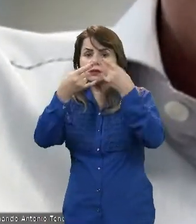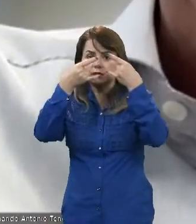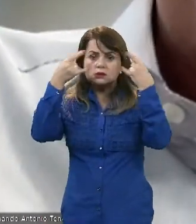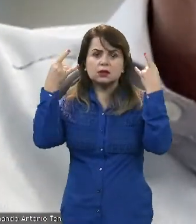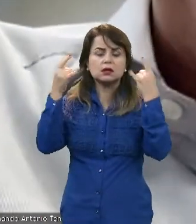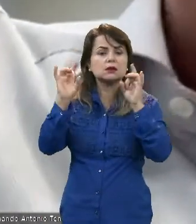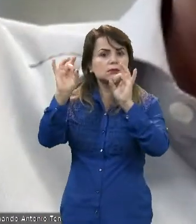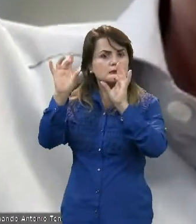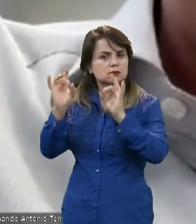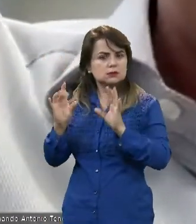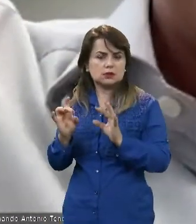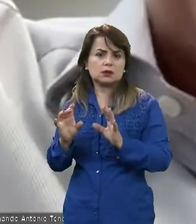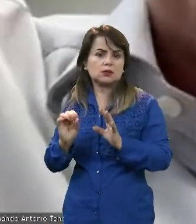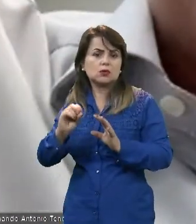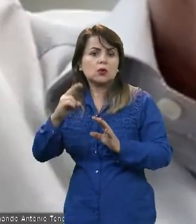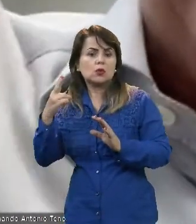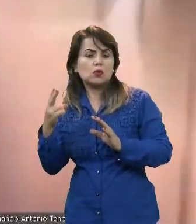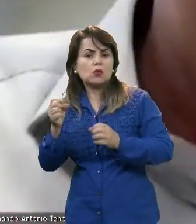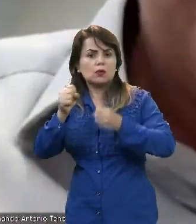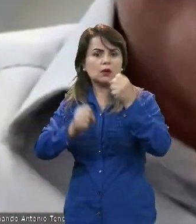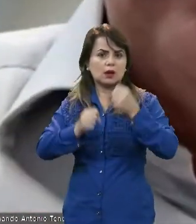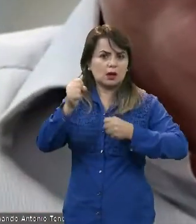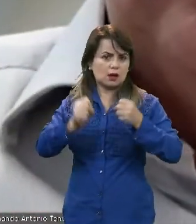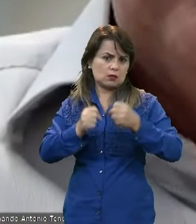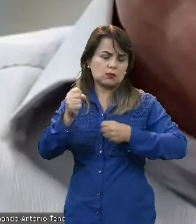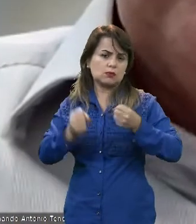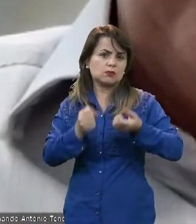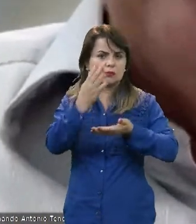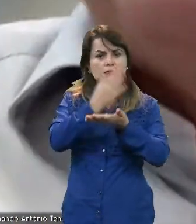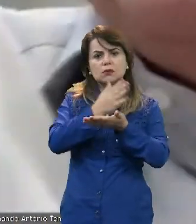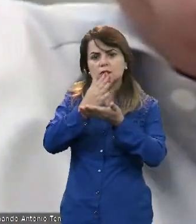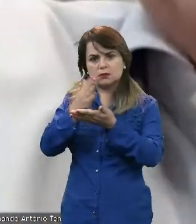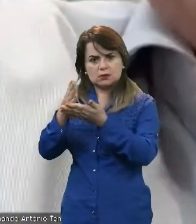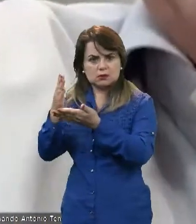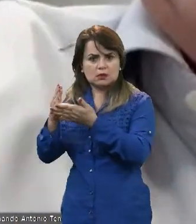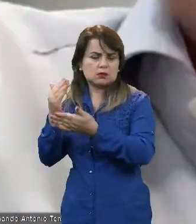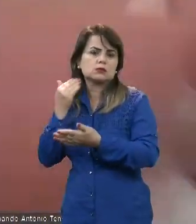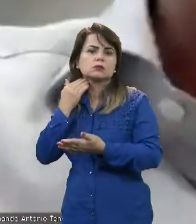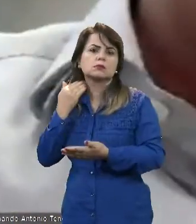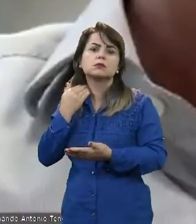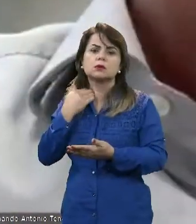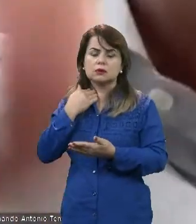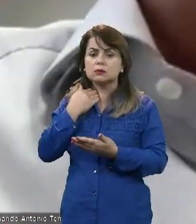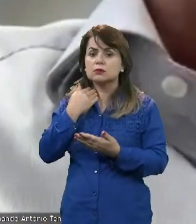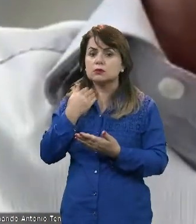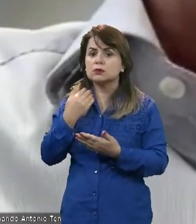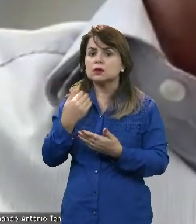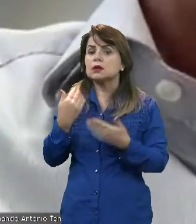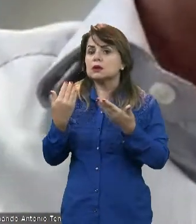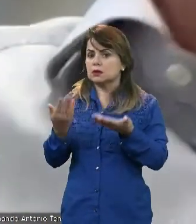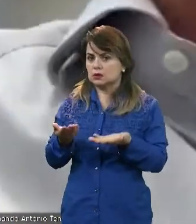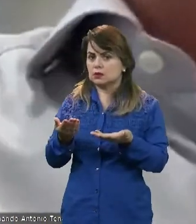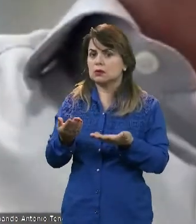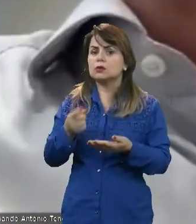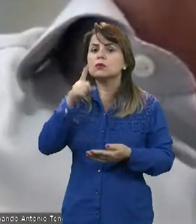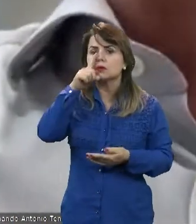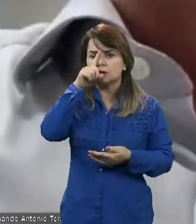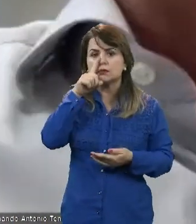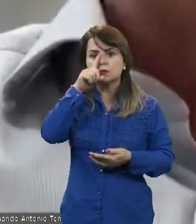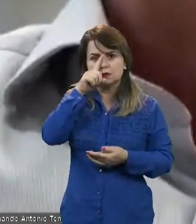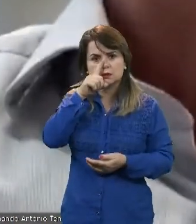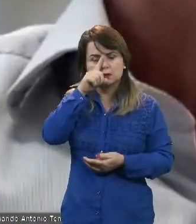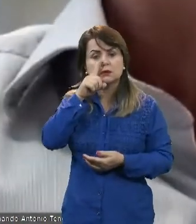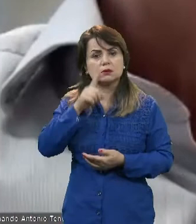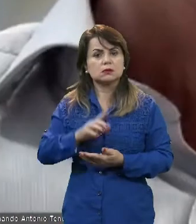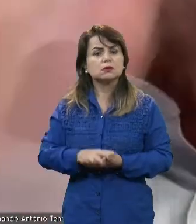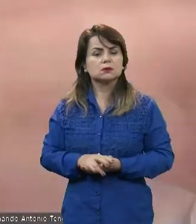financiamento de veículo que está tudo lá atrapalhado. Ele está classificado como o pior rei no banco, o H.